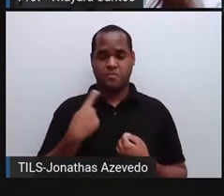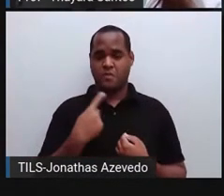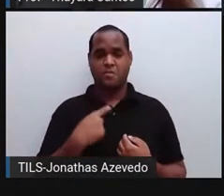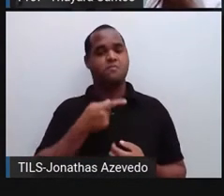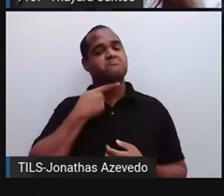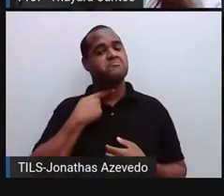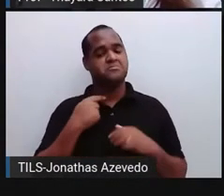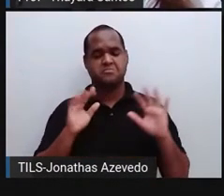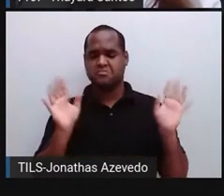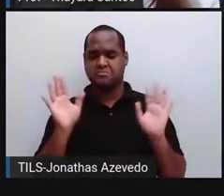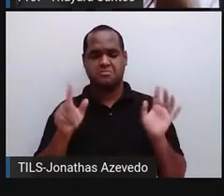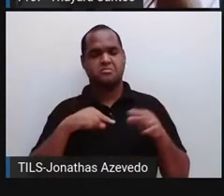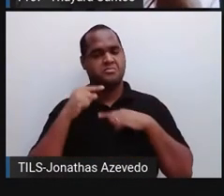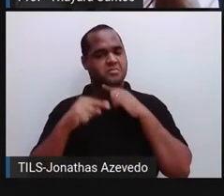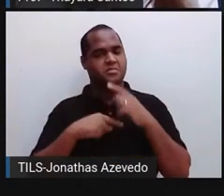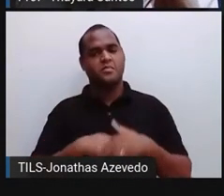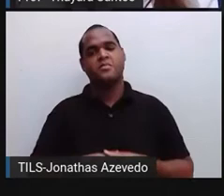vontade.